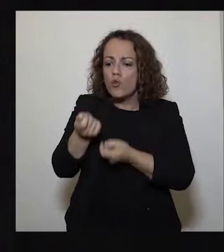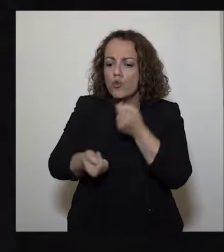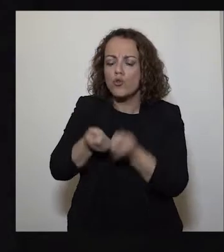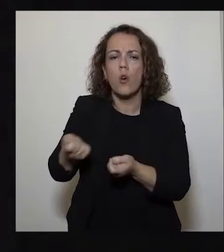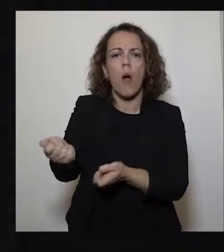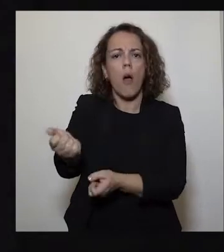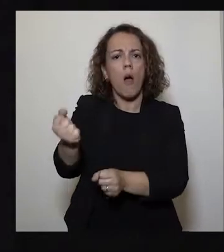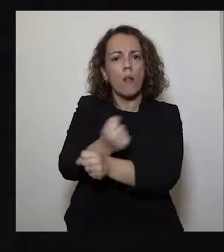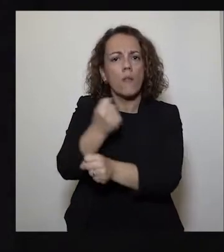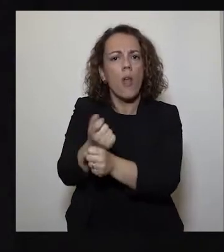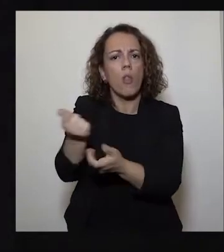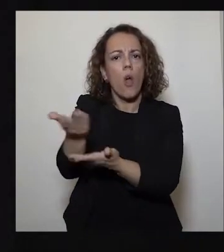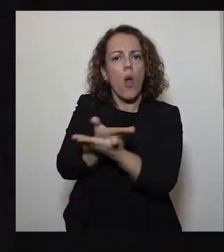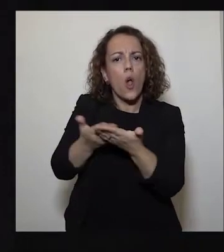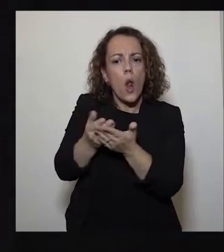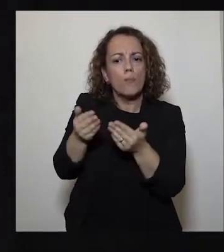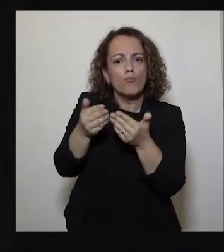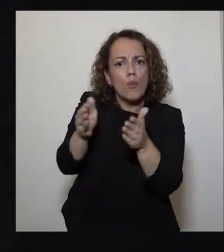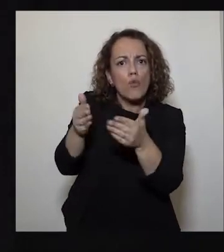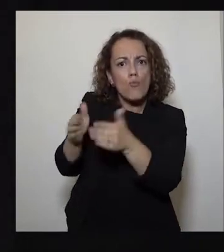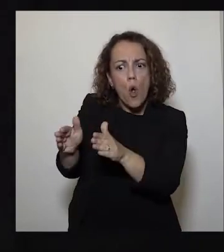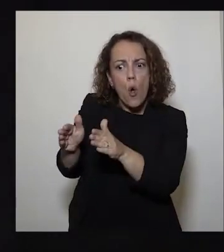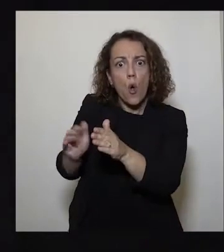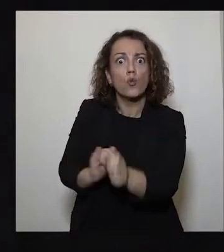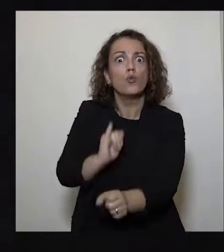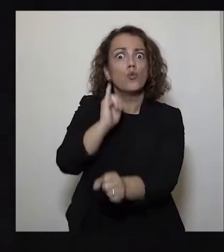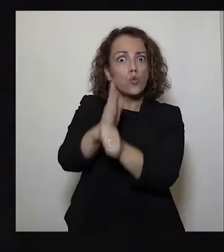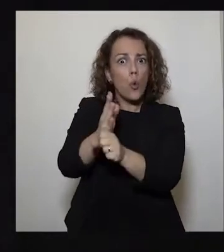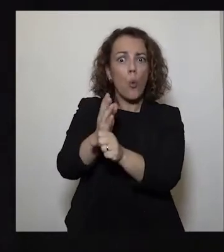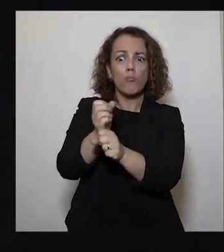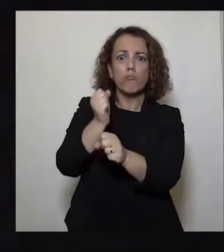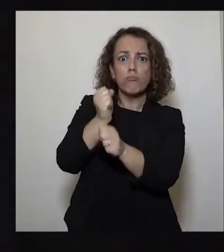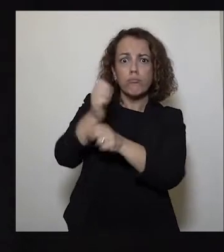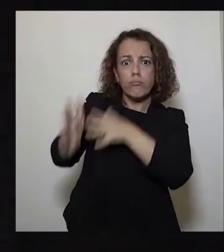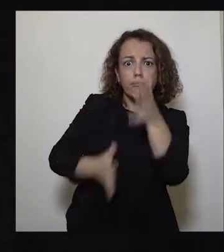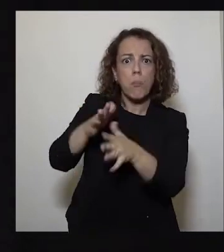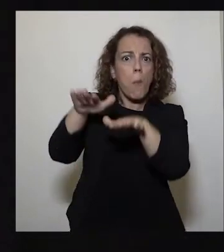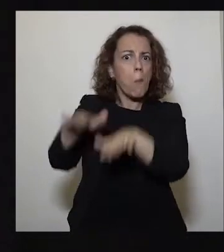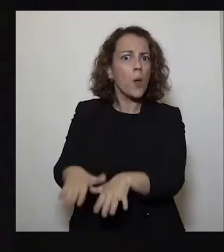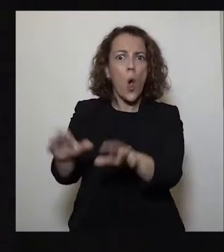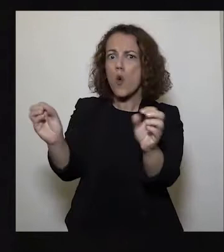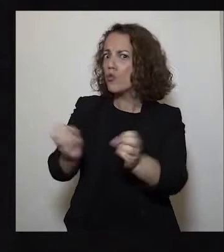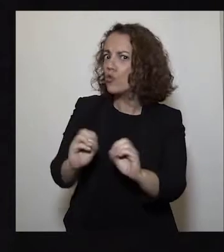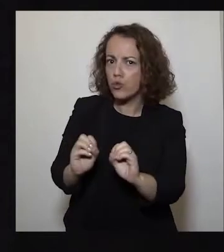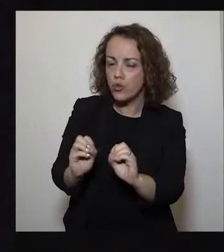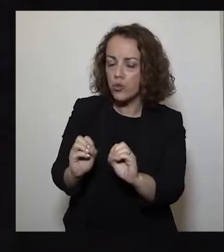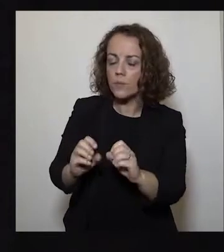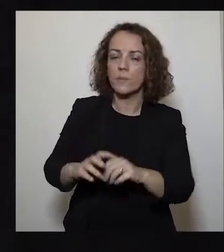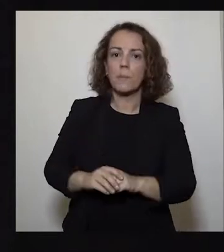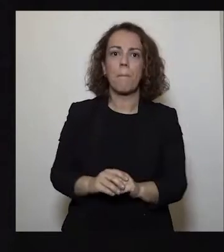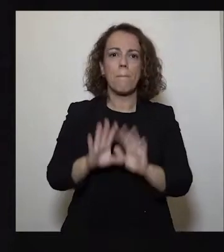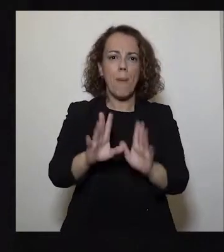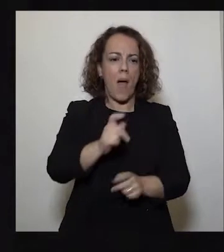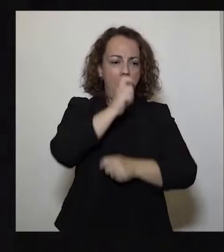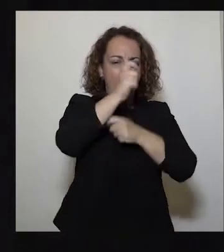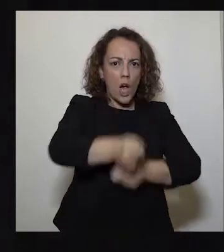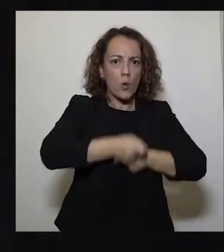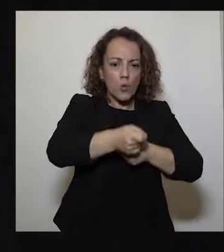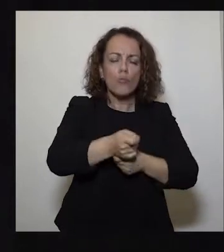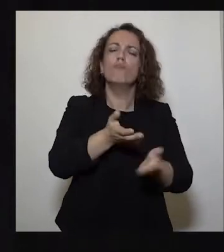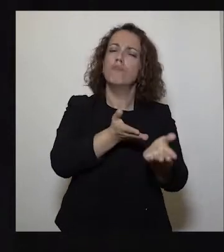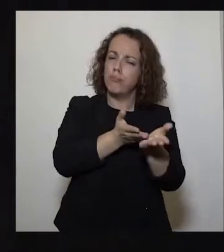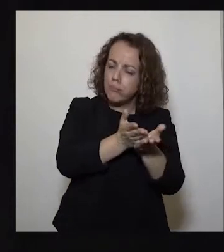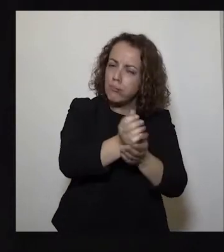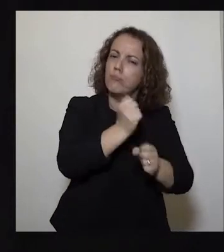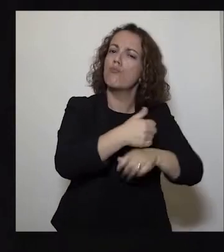juntar às inúmeras que nunca tinham parado. E, assim, sem alarde, agricultores continuaram a